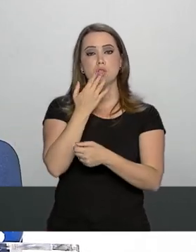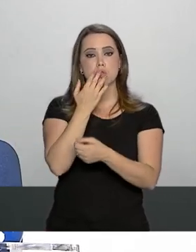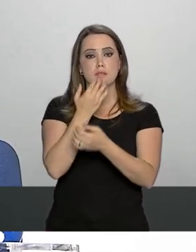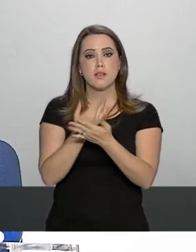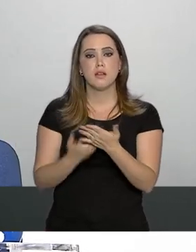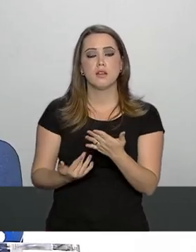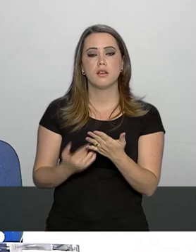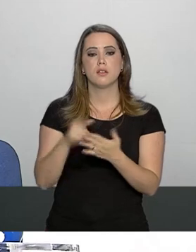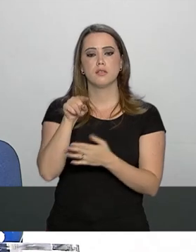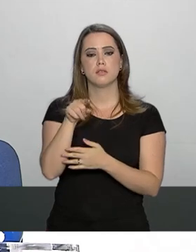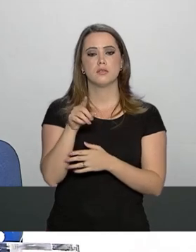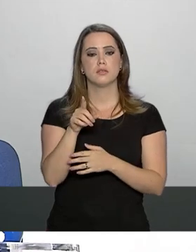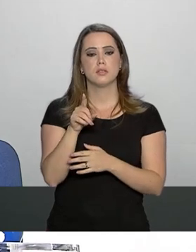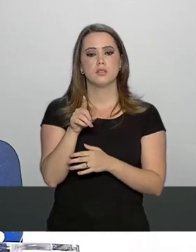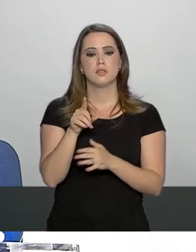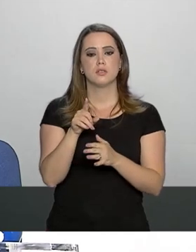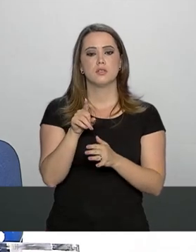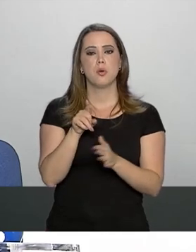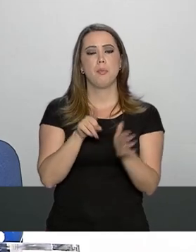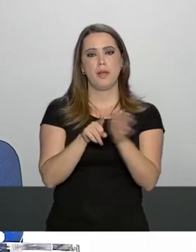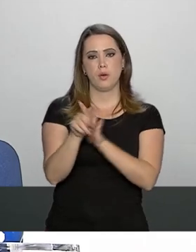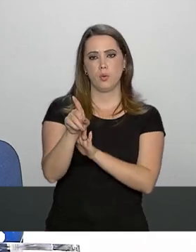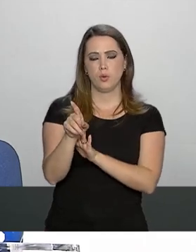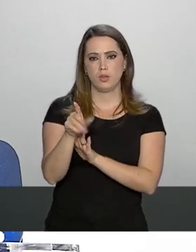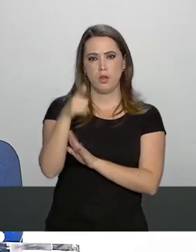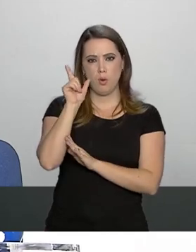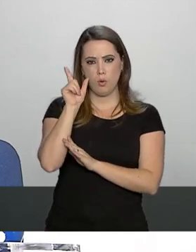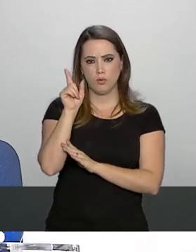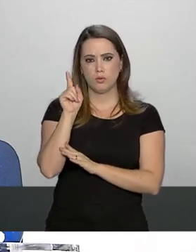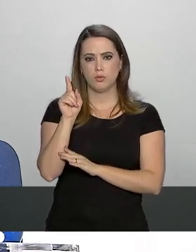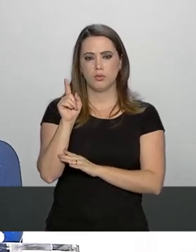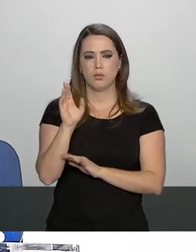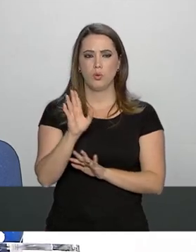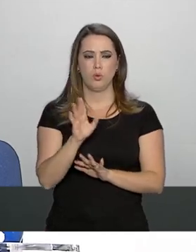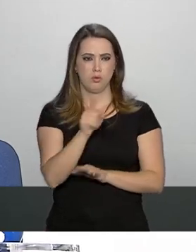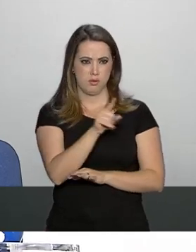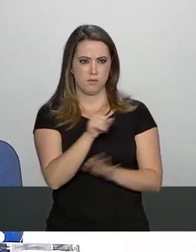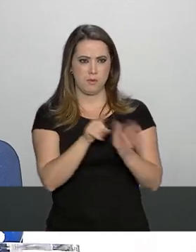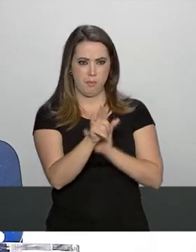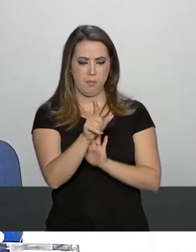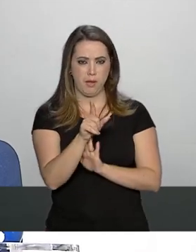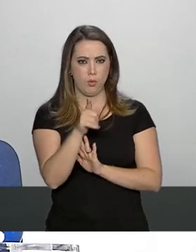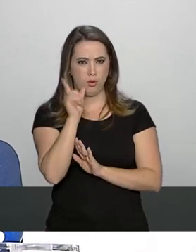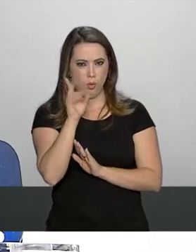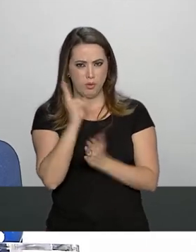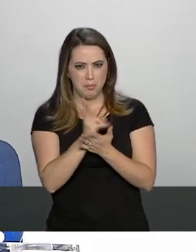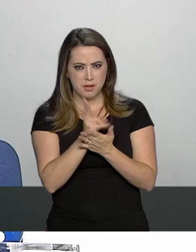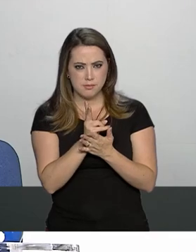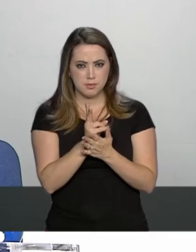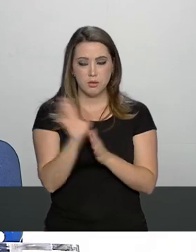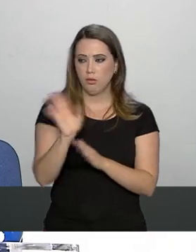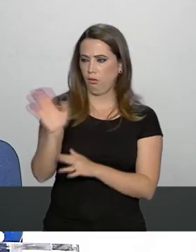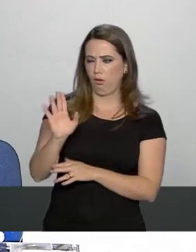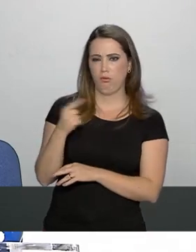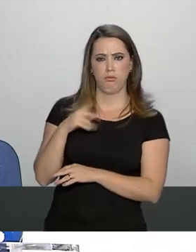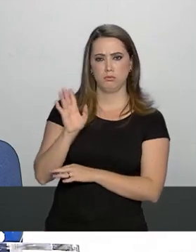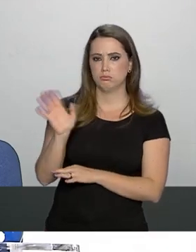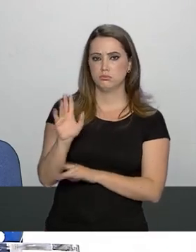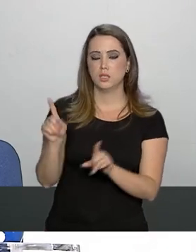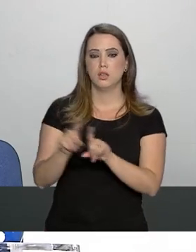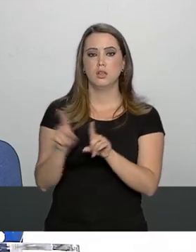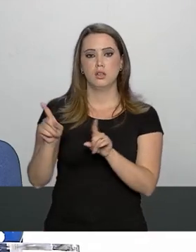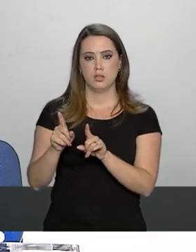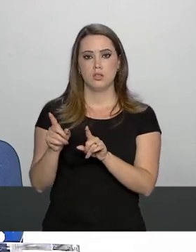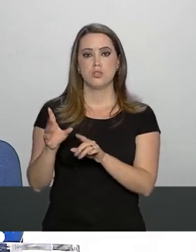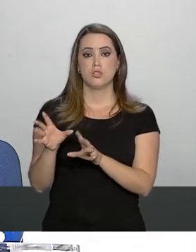é o processo infeccioso não foi? é você que fez? não, acho que não é que indicaria o processo infeccioso já